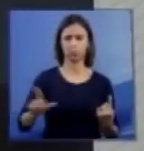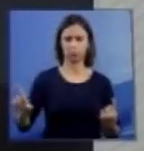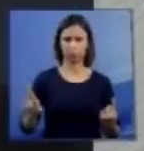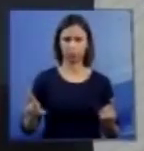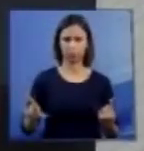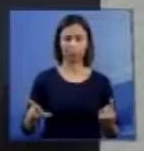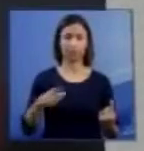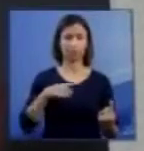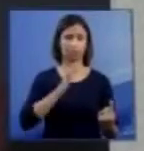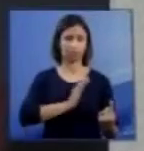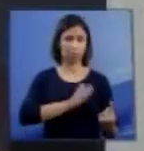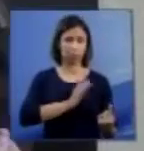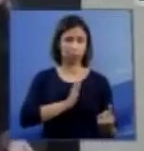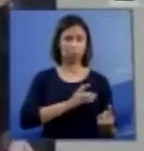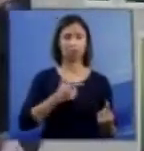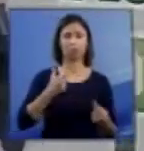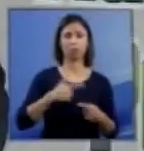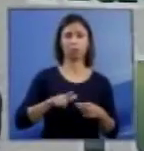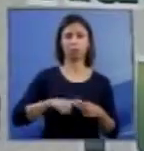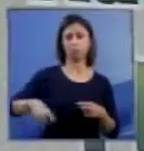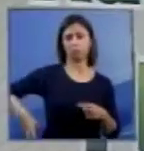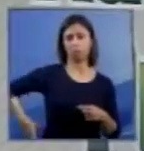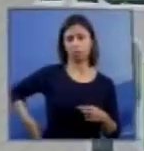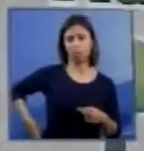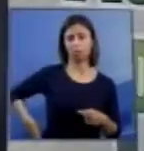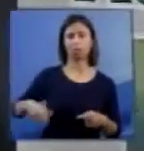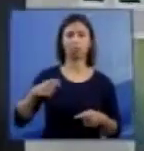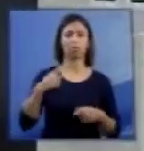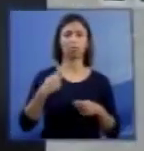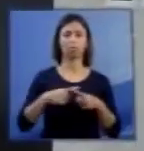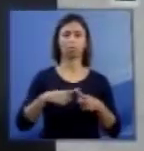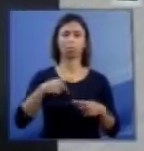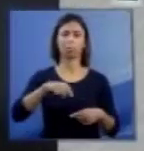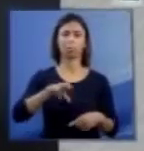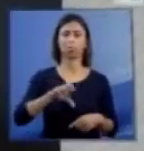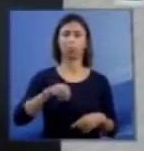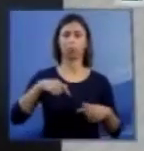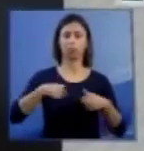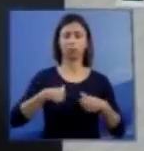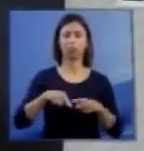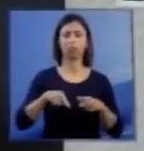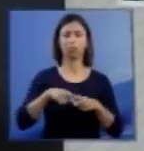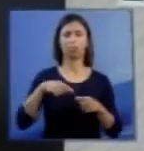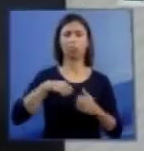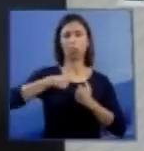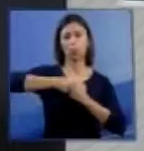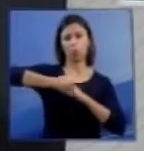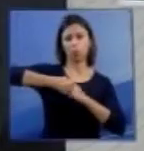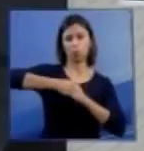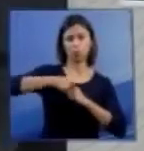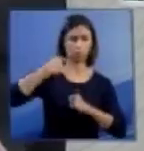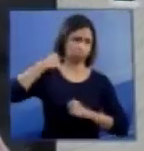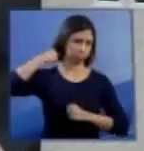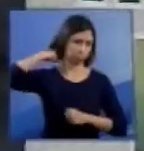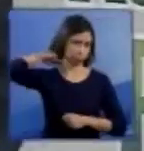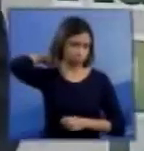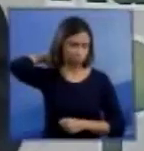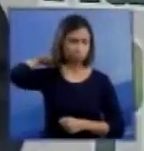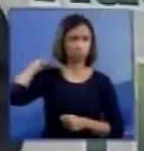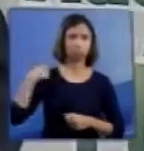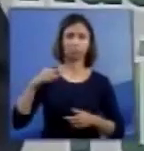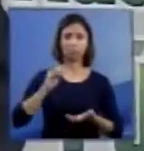A cardia, genesia renal, hipoplasia pulmonar, atrofia muscular espinhal, aloprosensia encefalia, oftrogênia